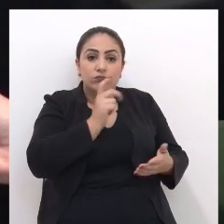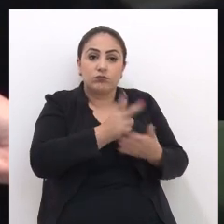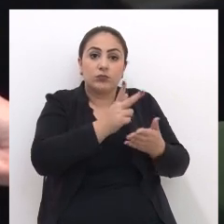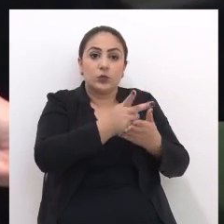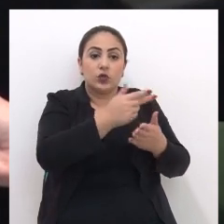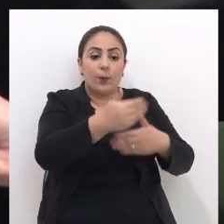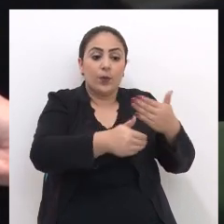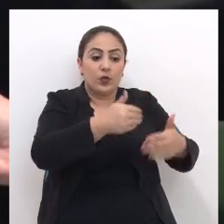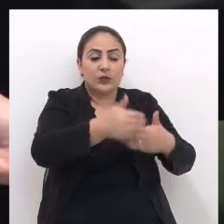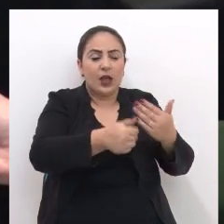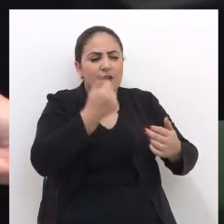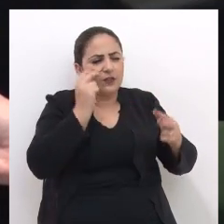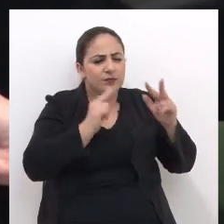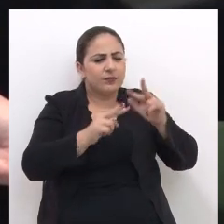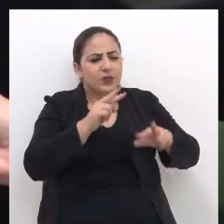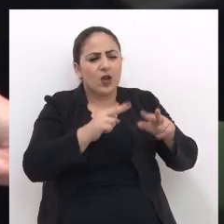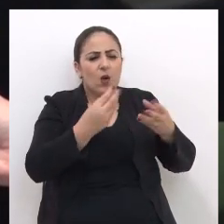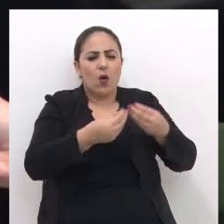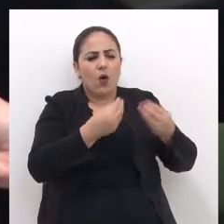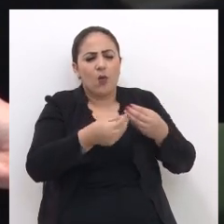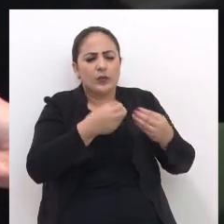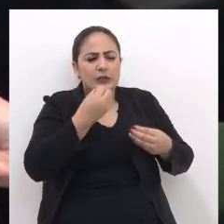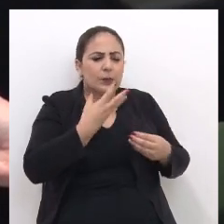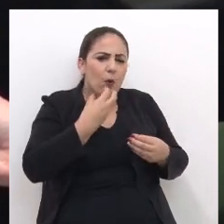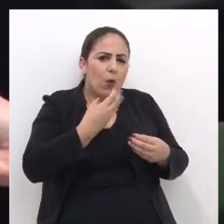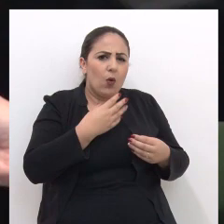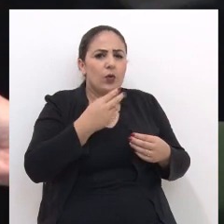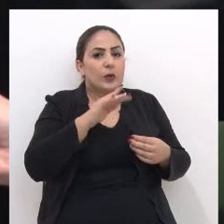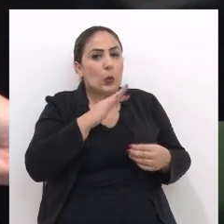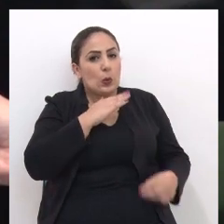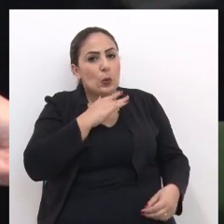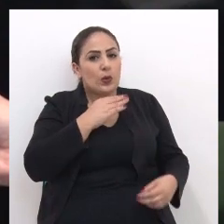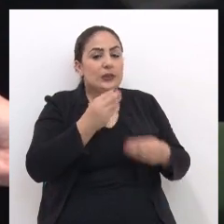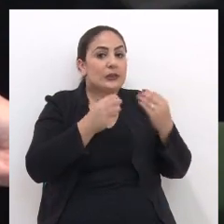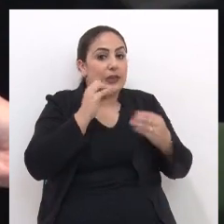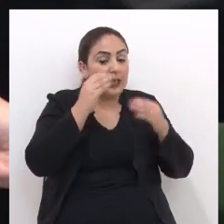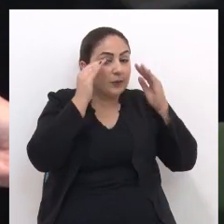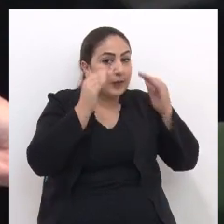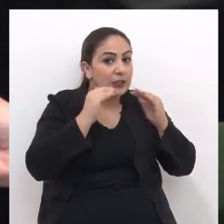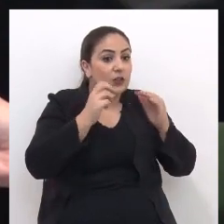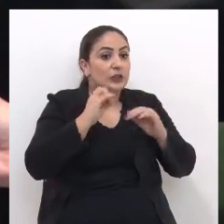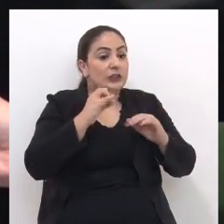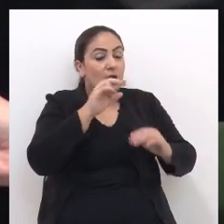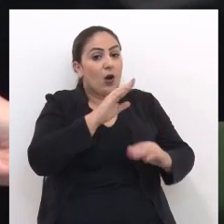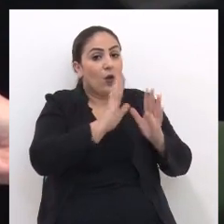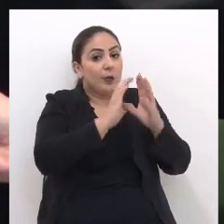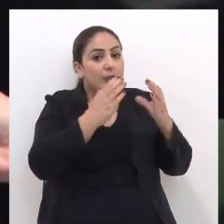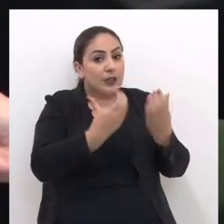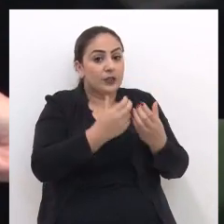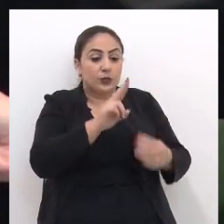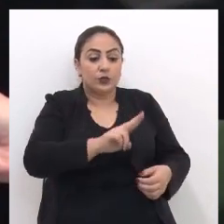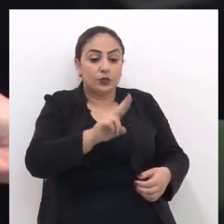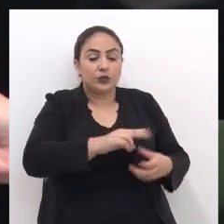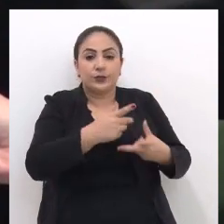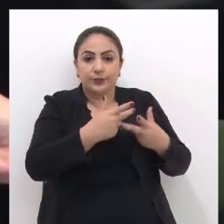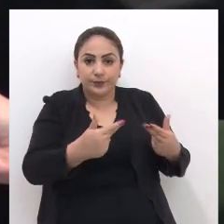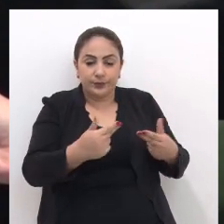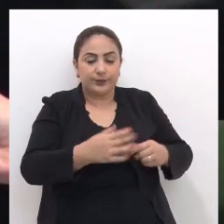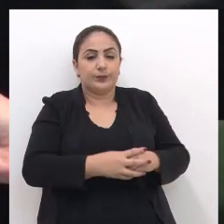estamos num processo de visualizar os efeitos dessa lei Se ele está sendo cumprido, se a comunidade está utilizando